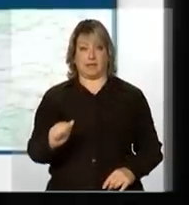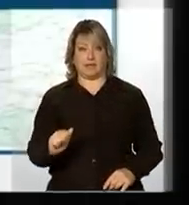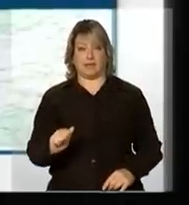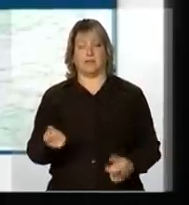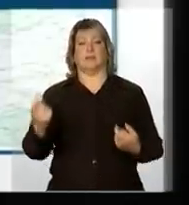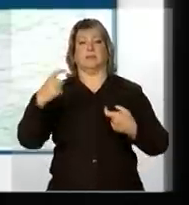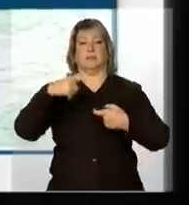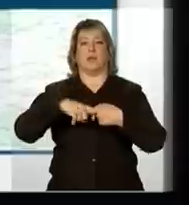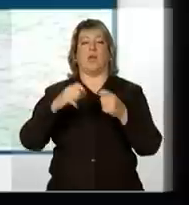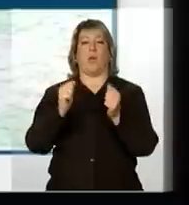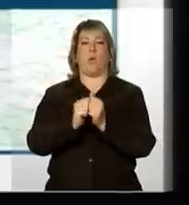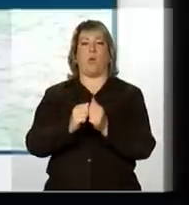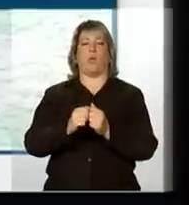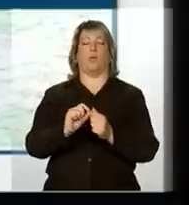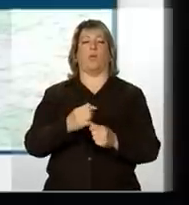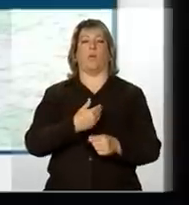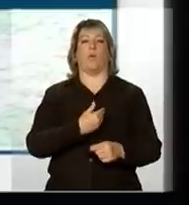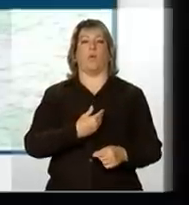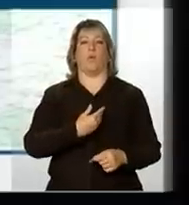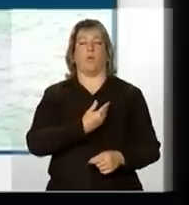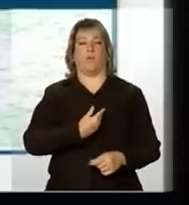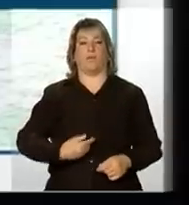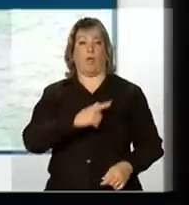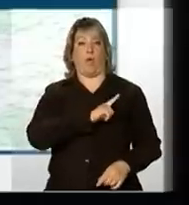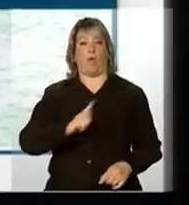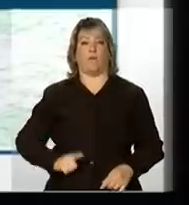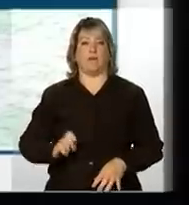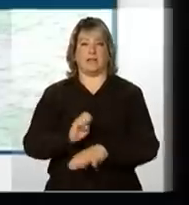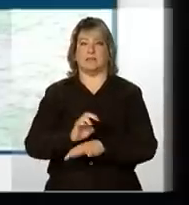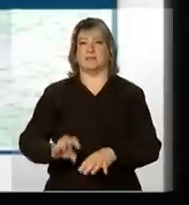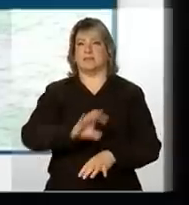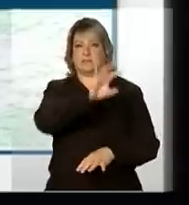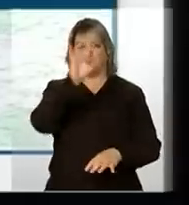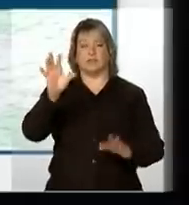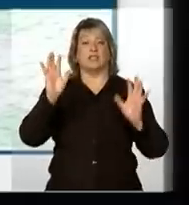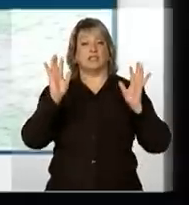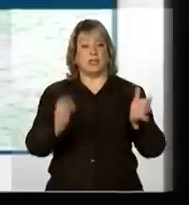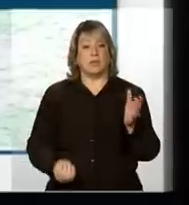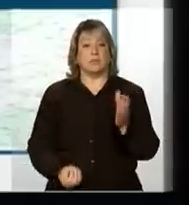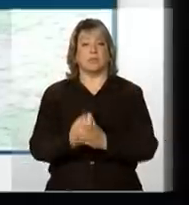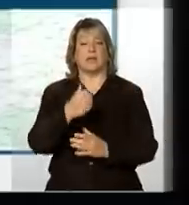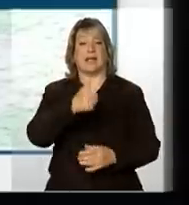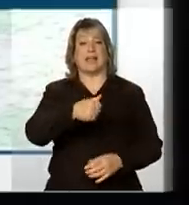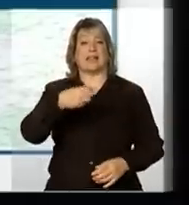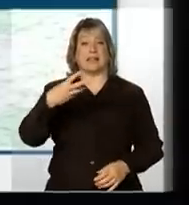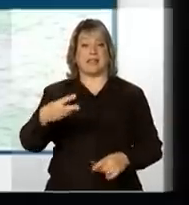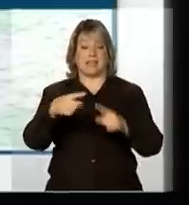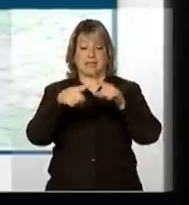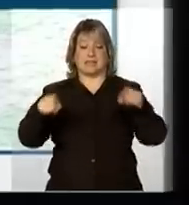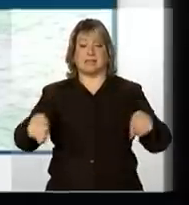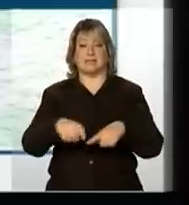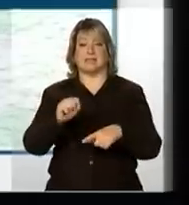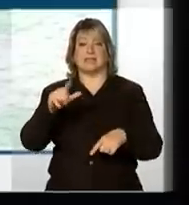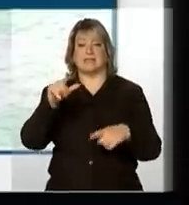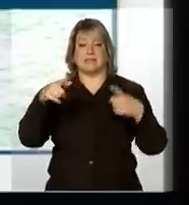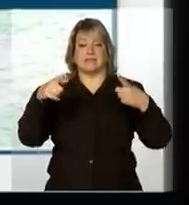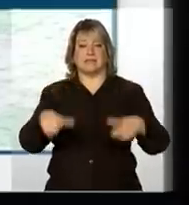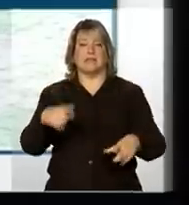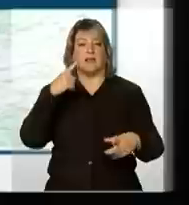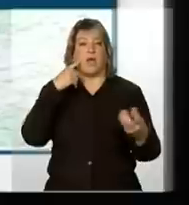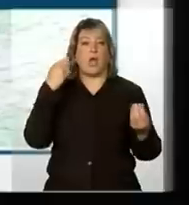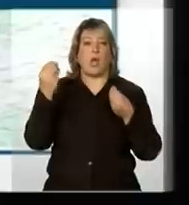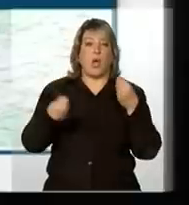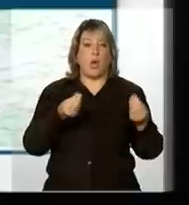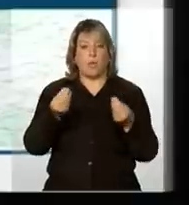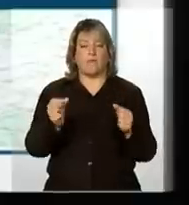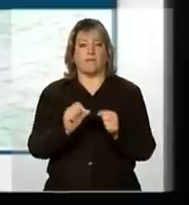parceria com os governos estaduais, já implantou 13 salas de situação, no sentido de os estados,